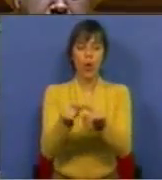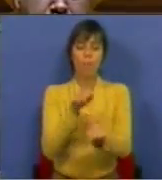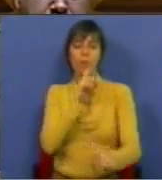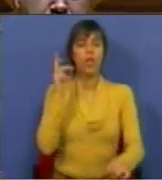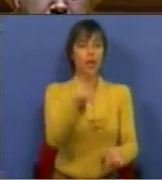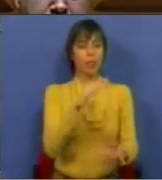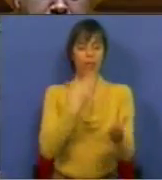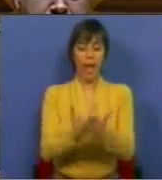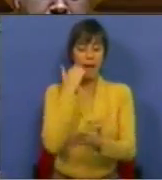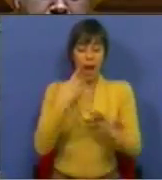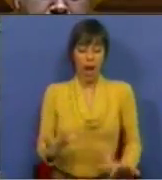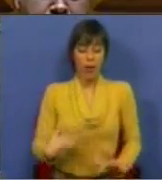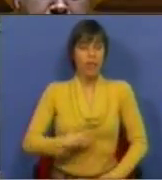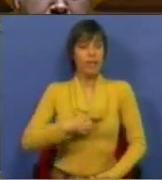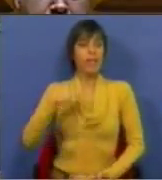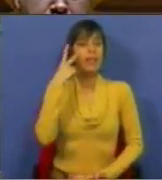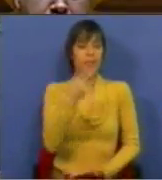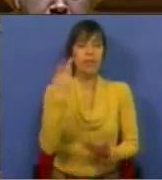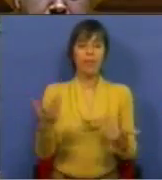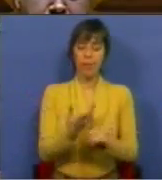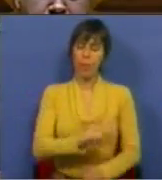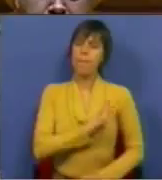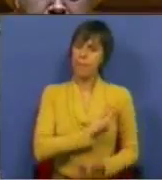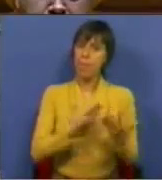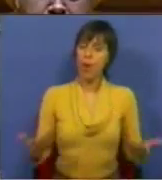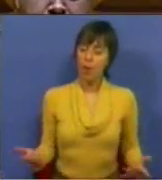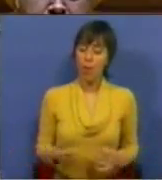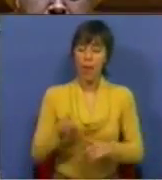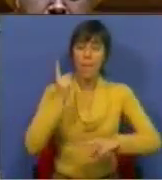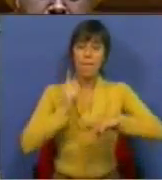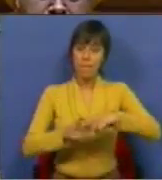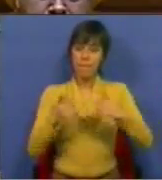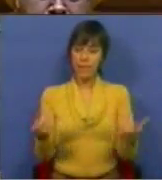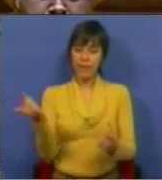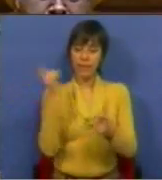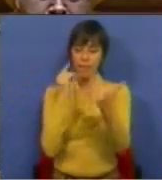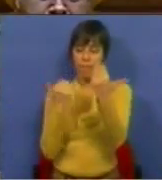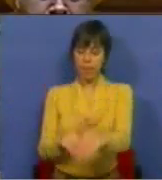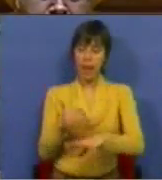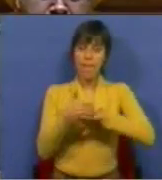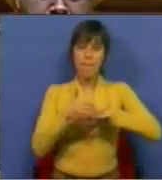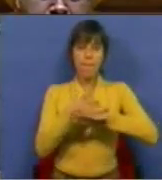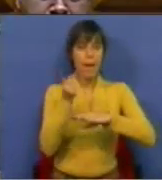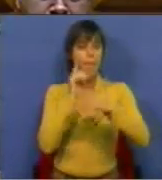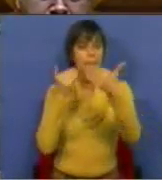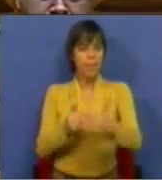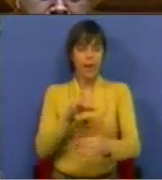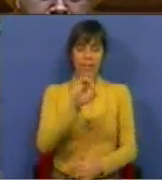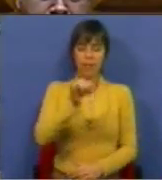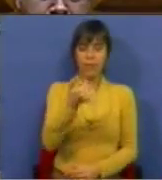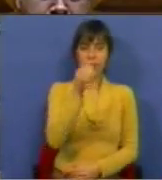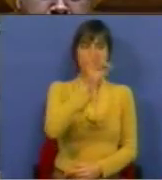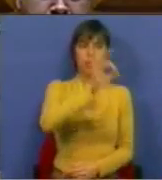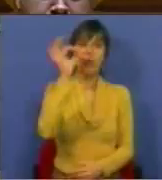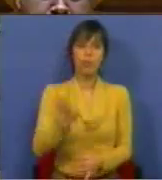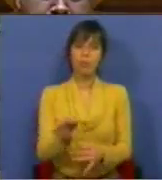resposta à crise que vivemos. E é preocupante que a metade do prazo, a meio do prazo, sejam 6,5